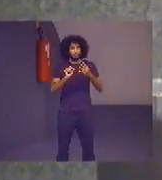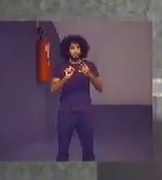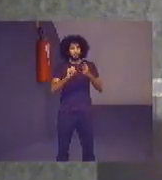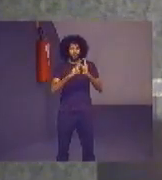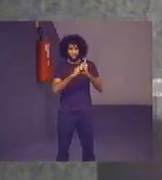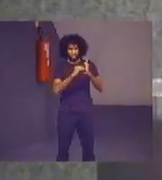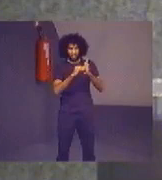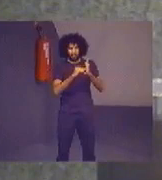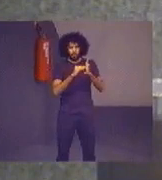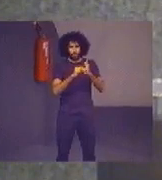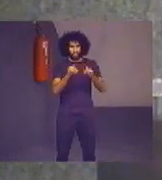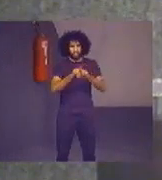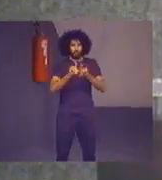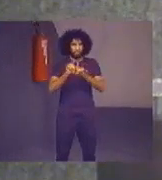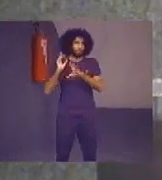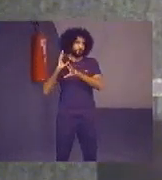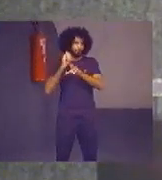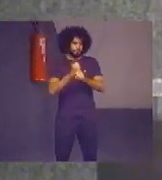e accountability.